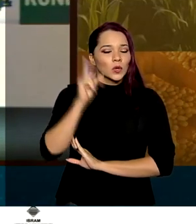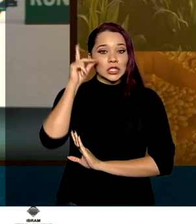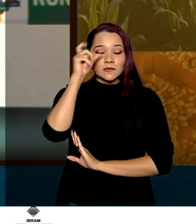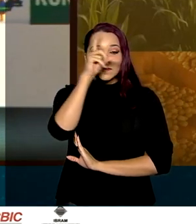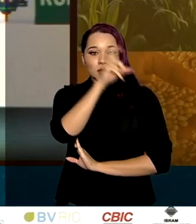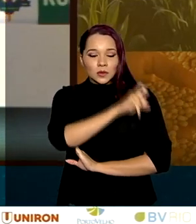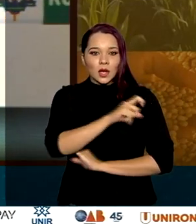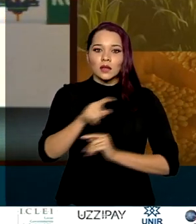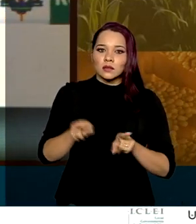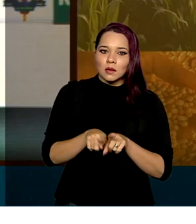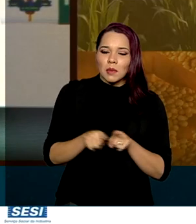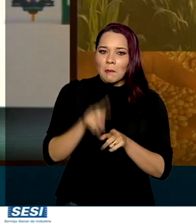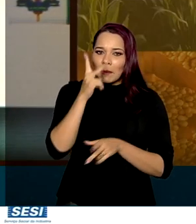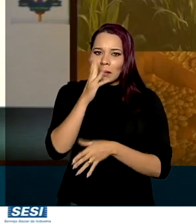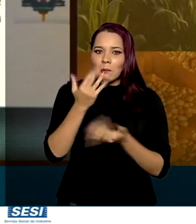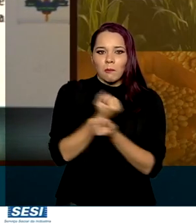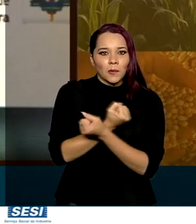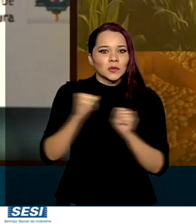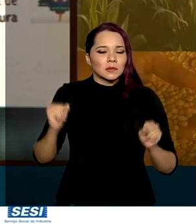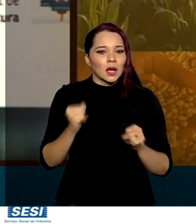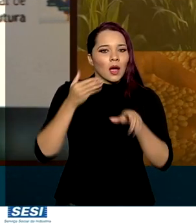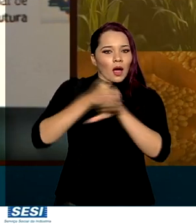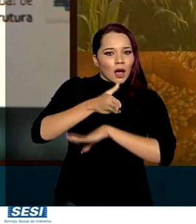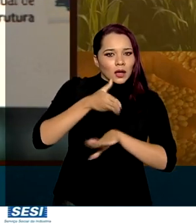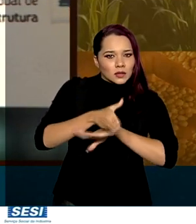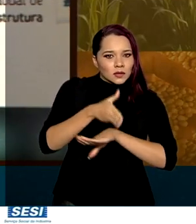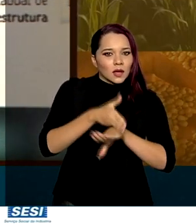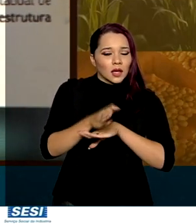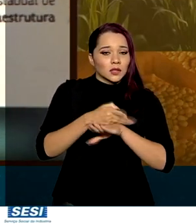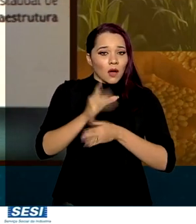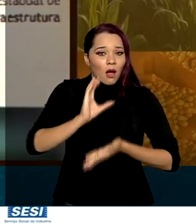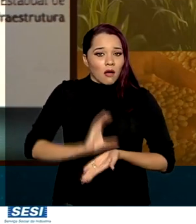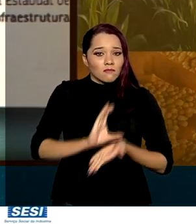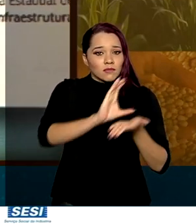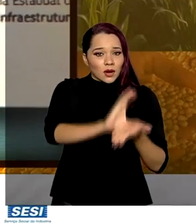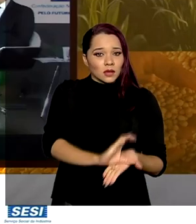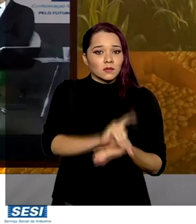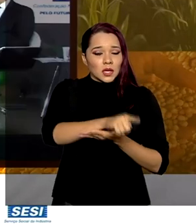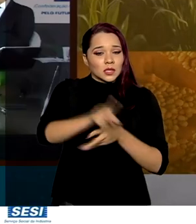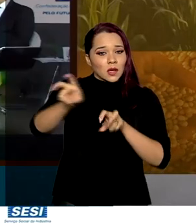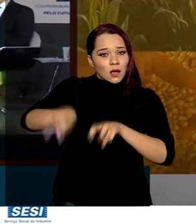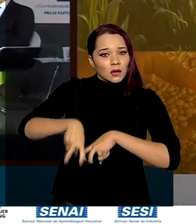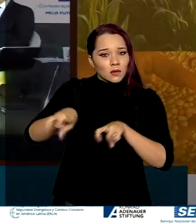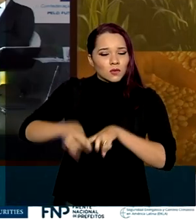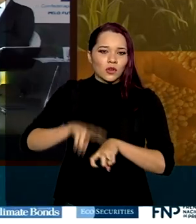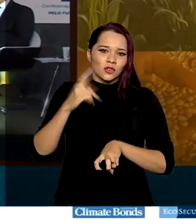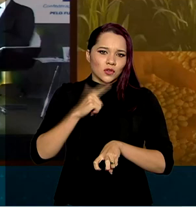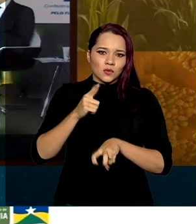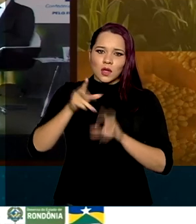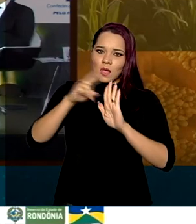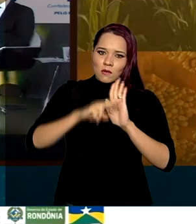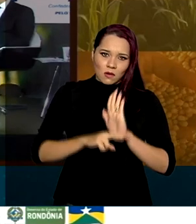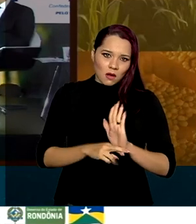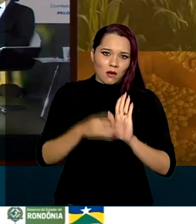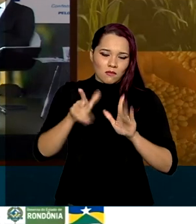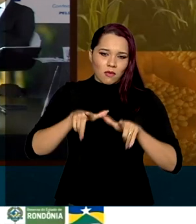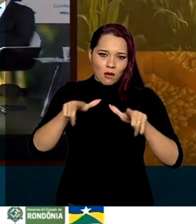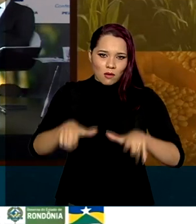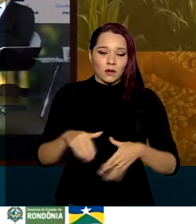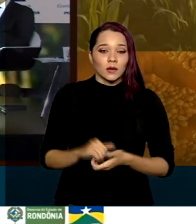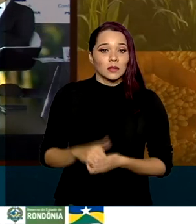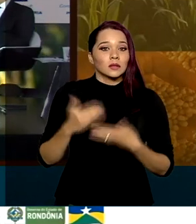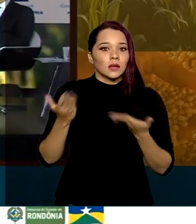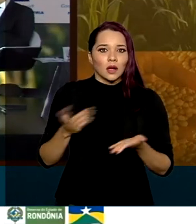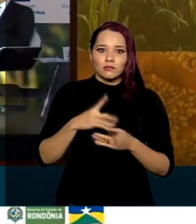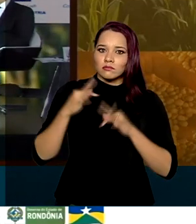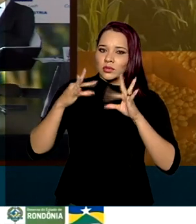ou até a impossibilidade do acesso ao crédito destes agricultores que não estão regularizados. E aí a